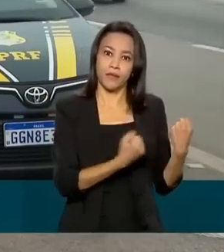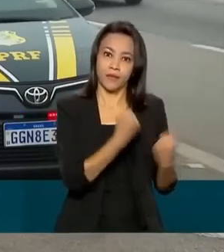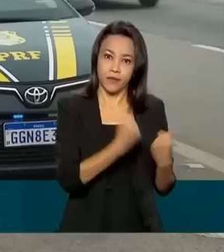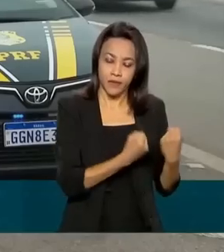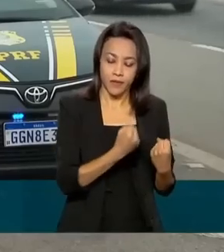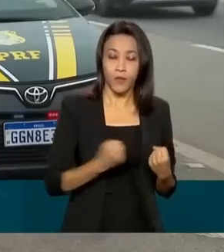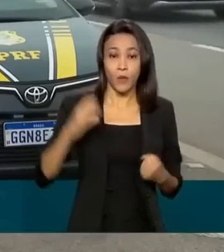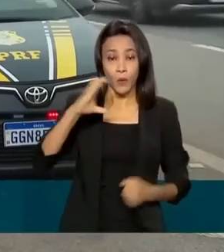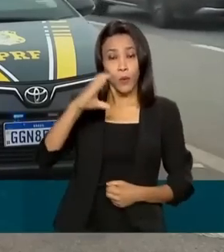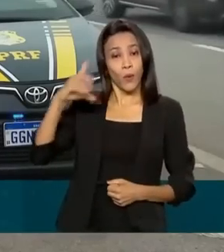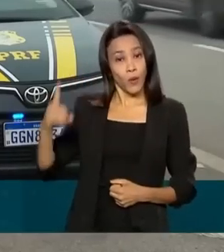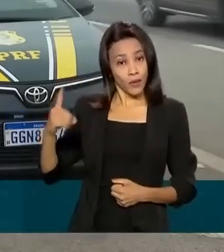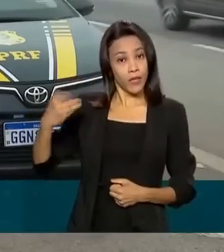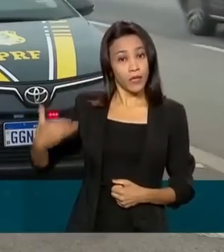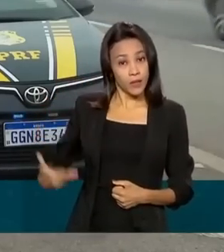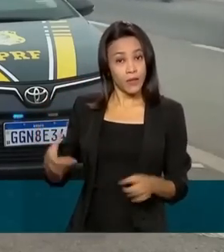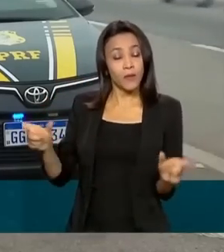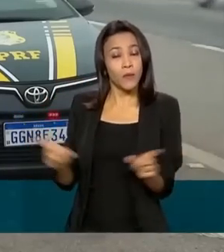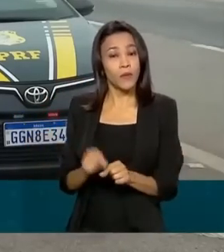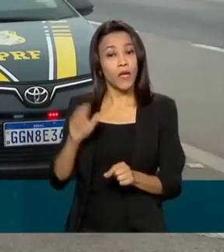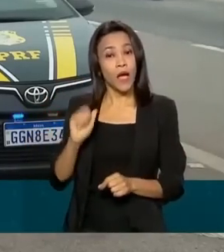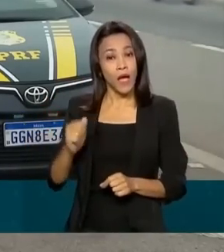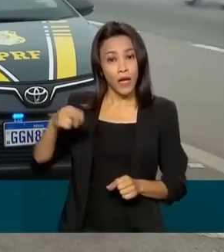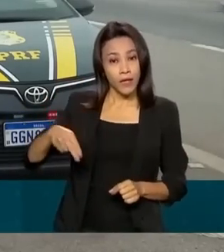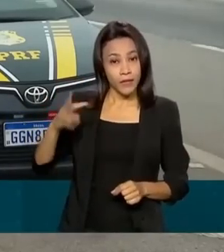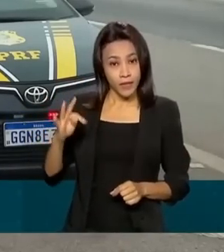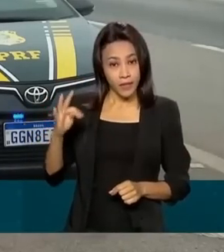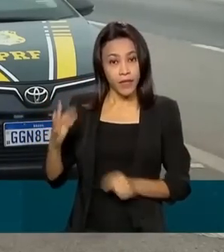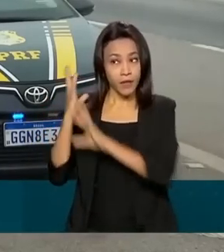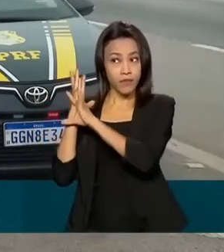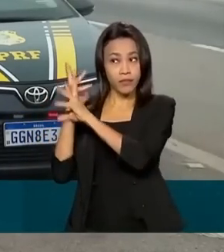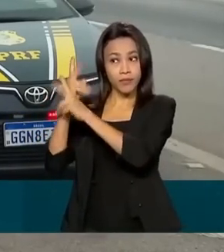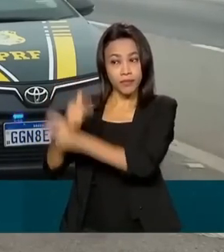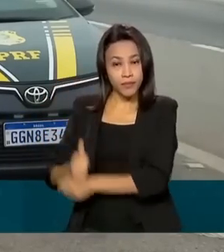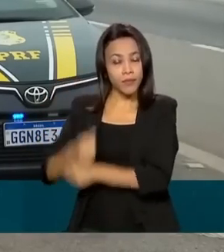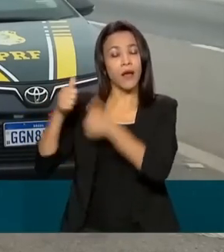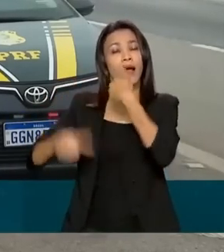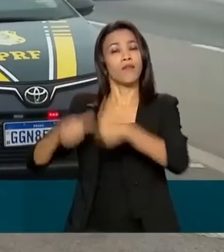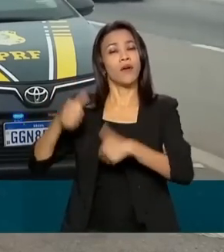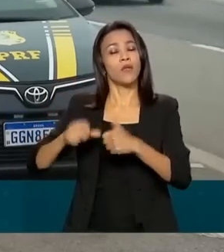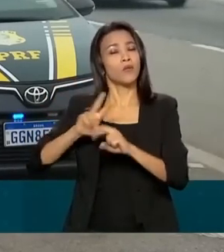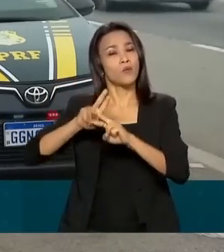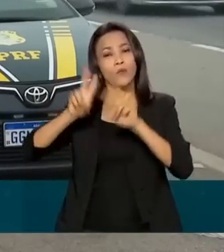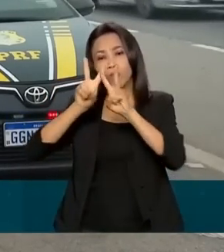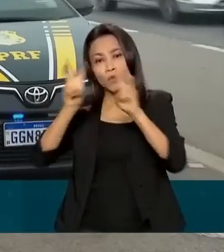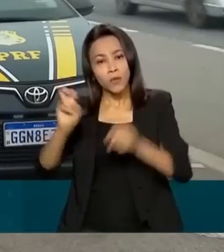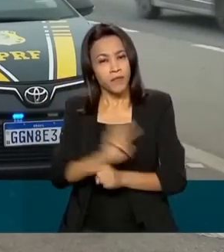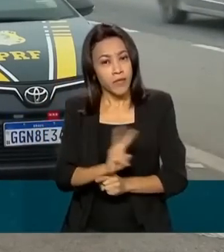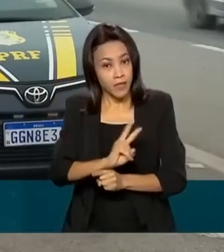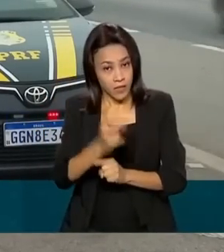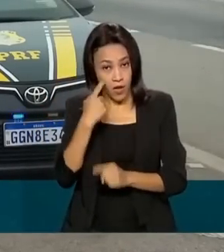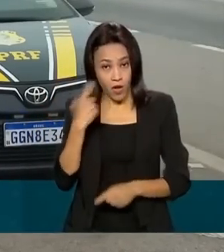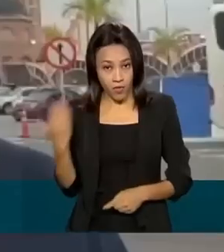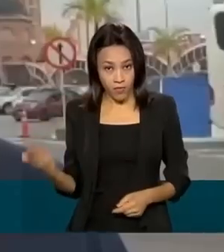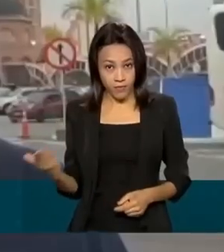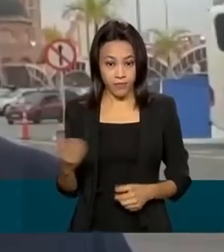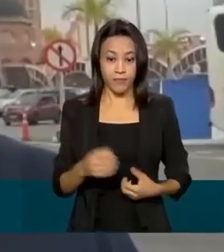fiscalização da NTT também fez um pequeno balanço até agora sobre essa operação. Vamos ouvir.